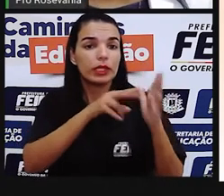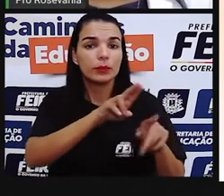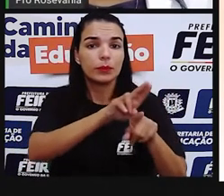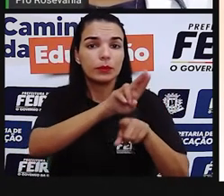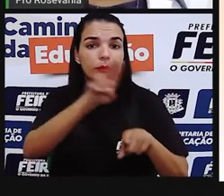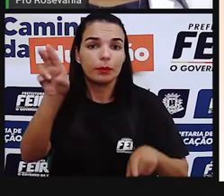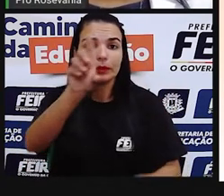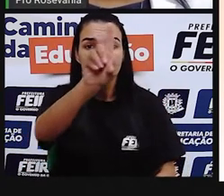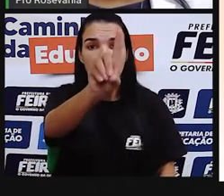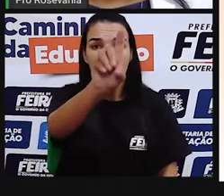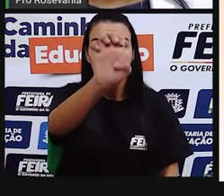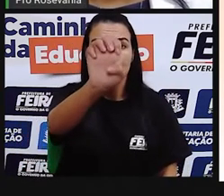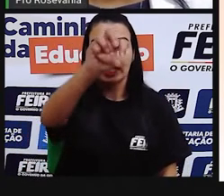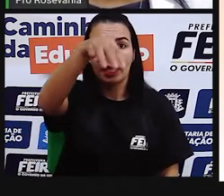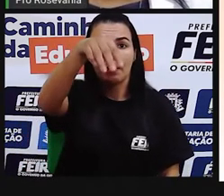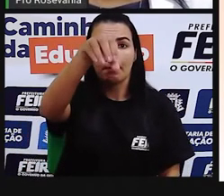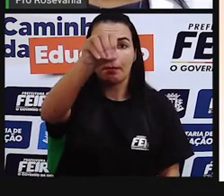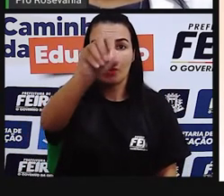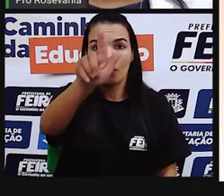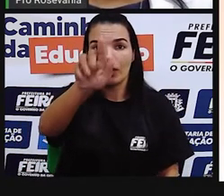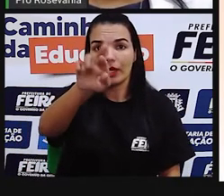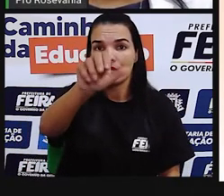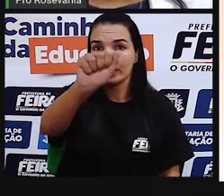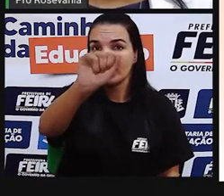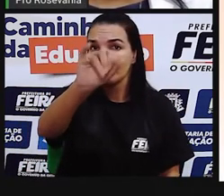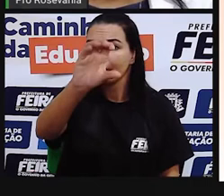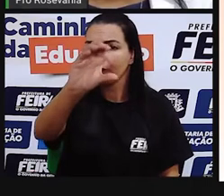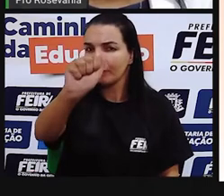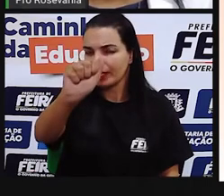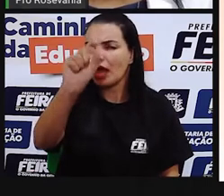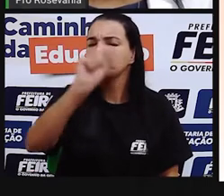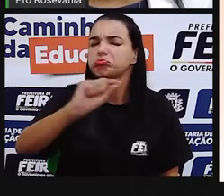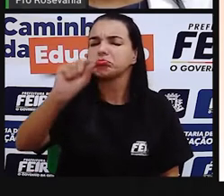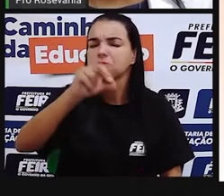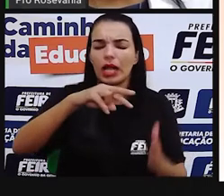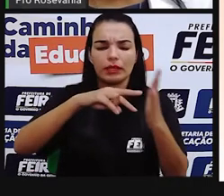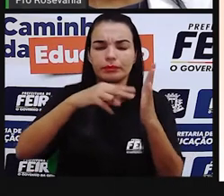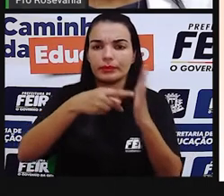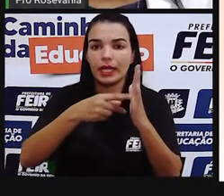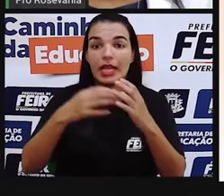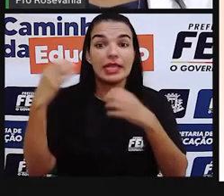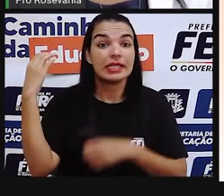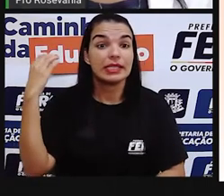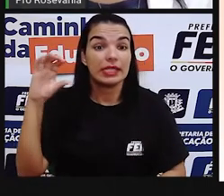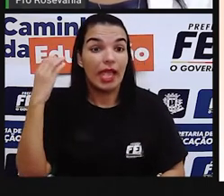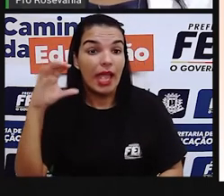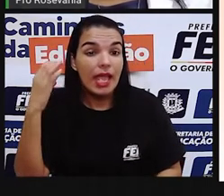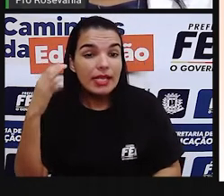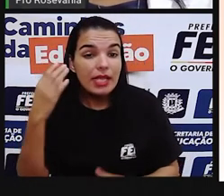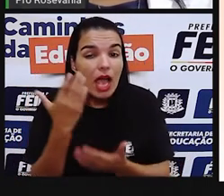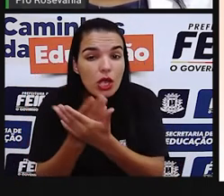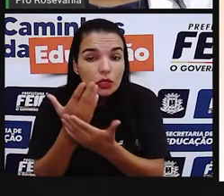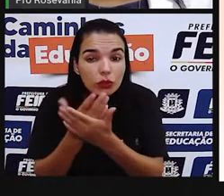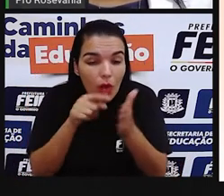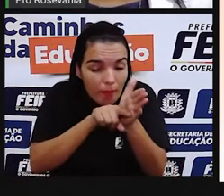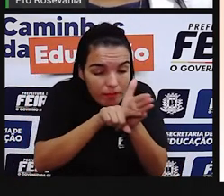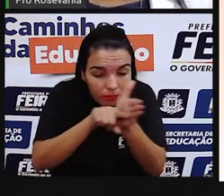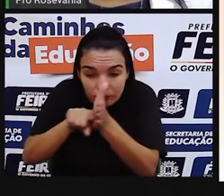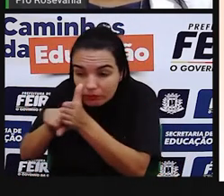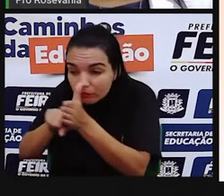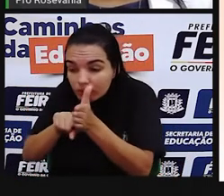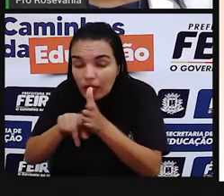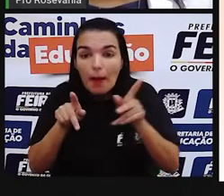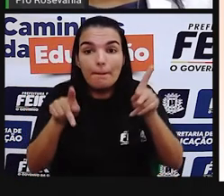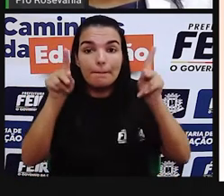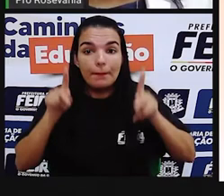população é o de demografia, que é a ciencia, né? Que vai investigar todo o que mesmo faz. Ciencia que estuda